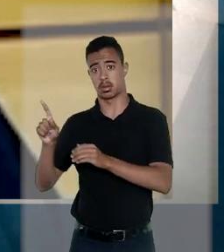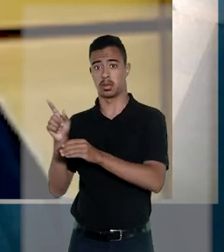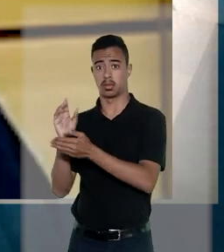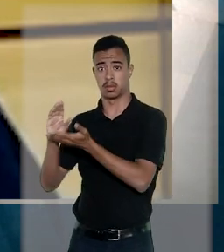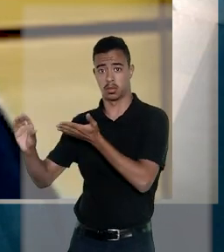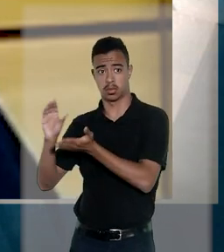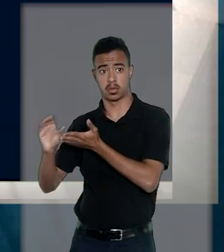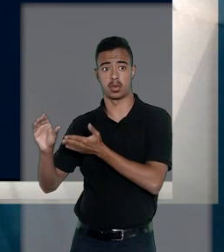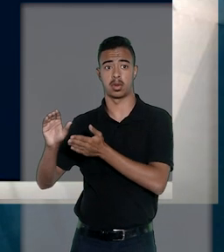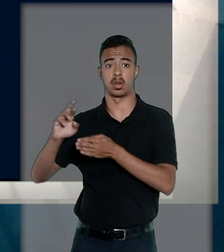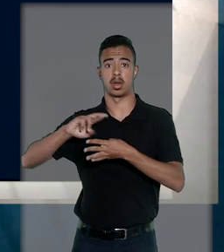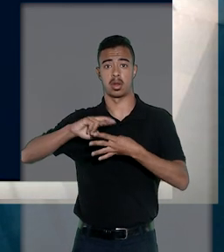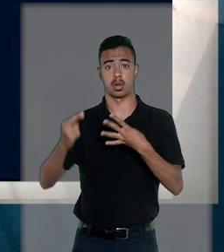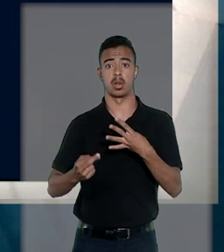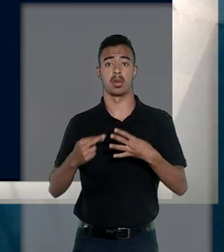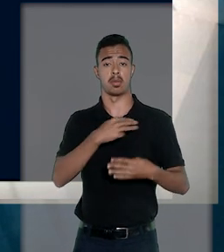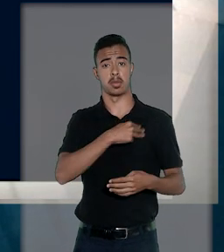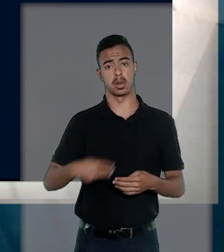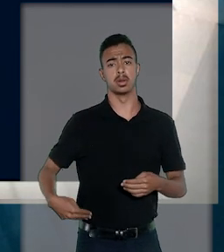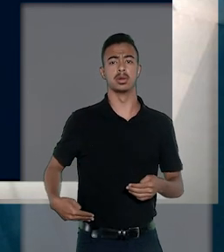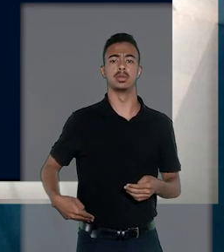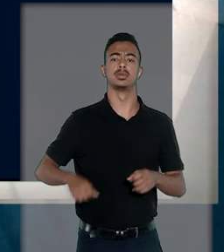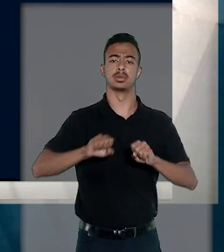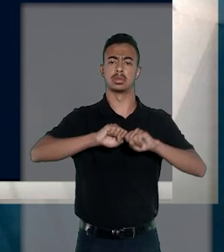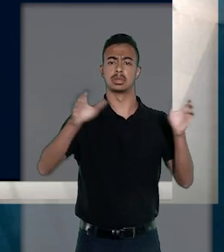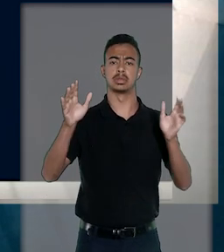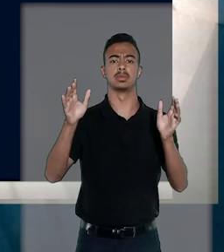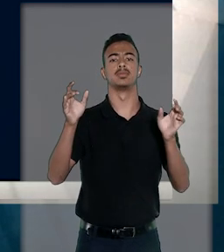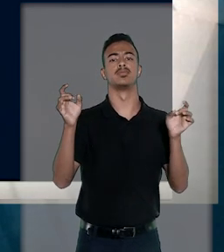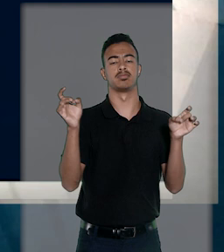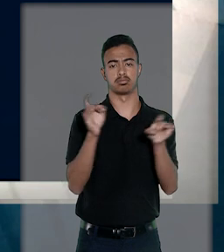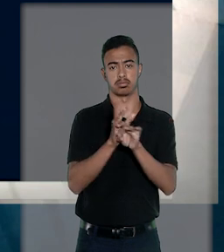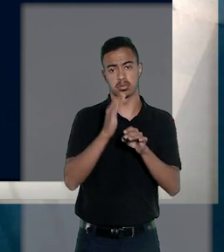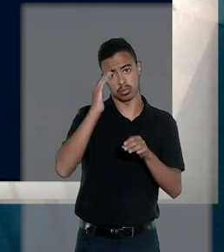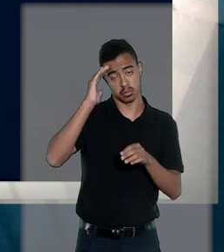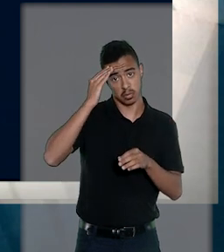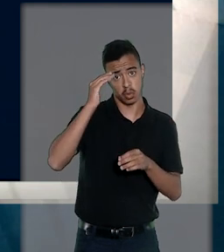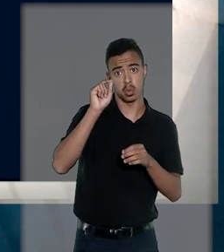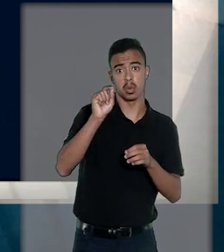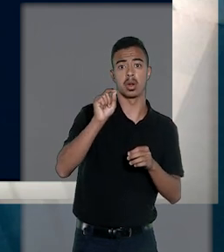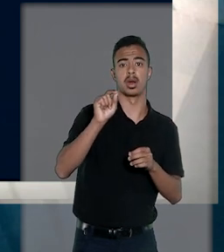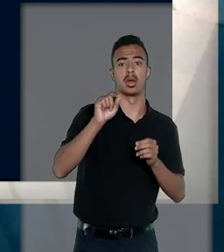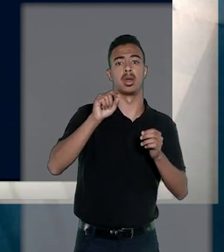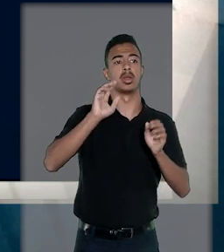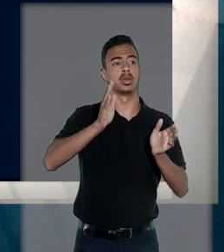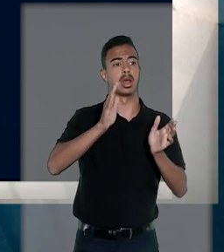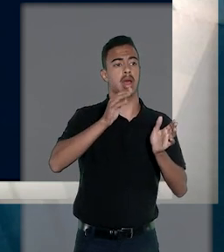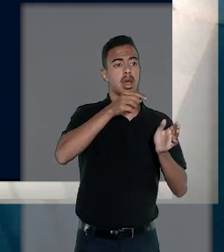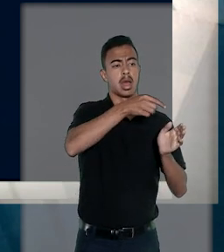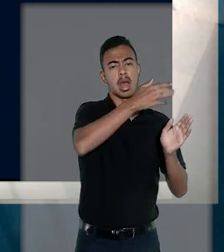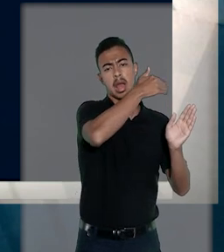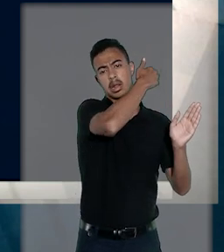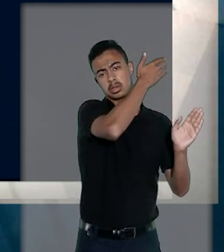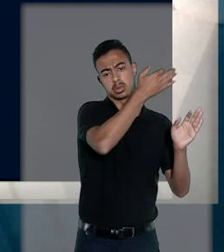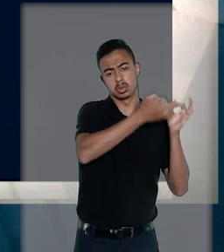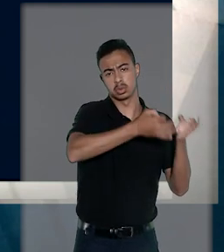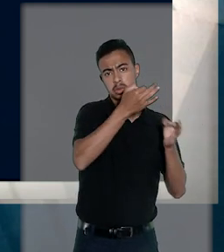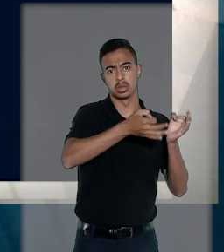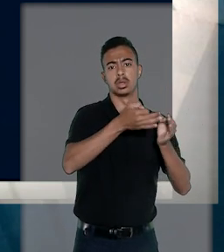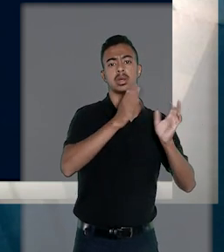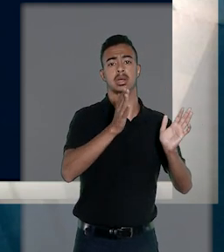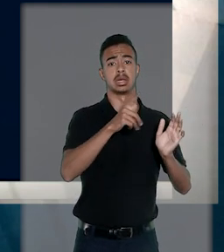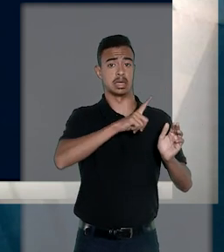provimento ao recurso, o ministro Benedito Gonçalves esclareceu que chegar à conclusão diversa do que foi decidido nas instâncias